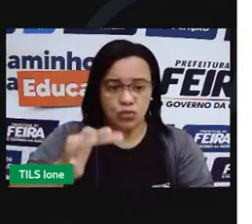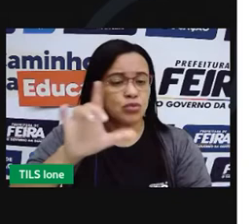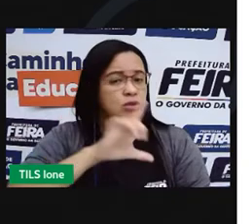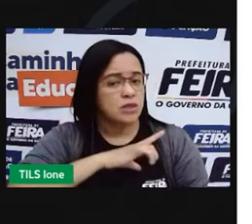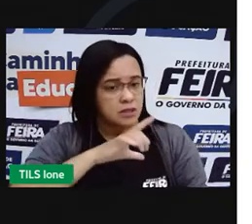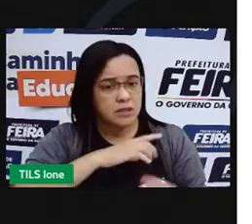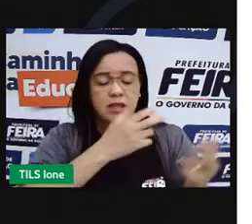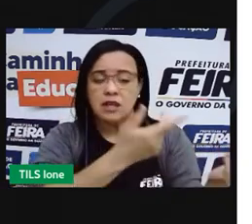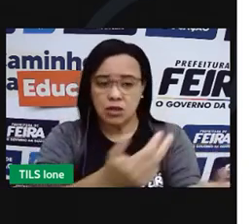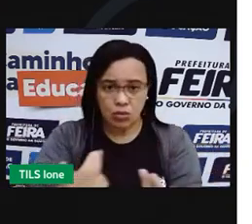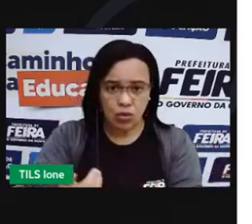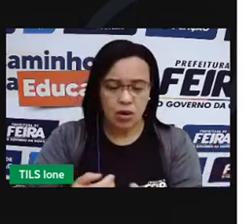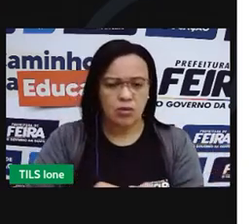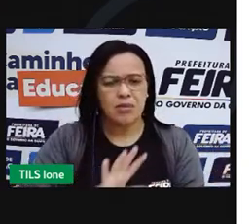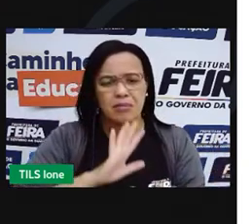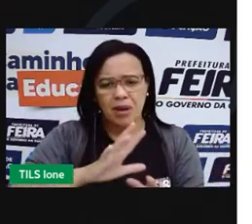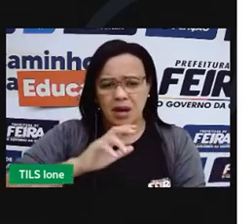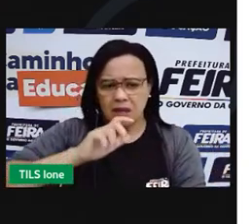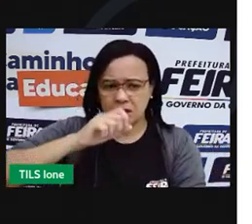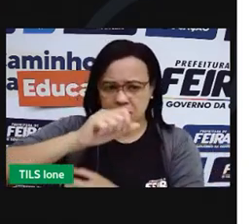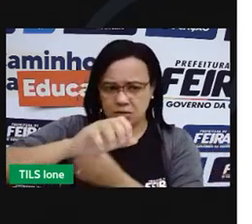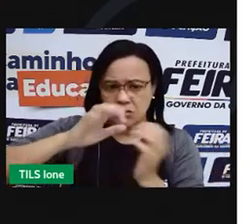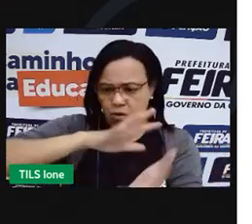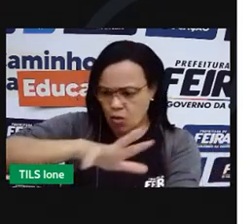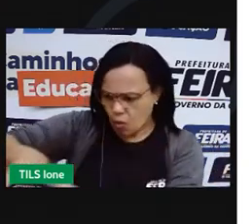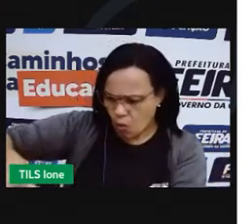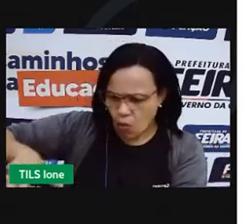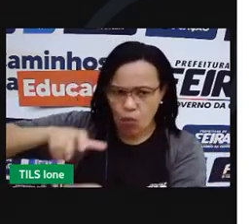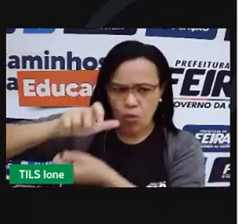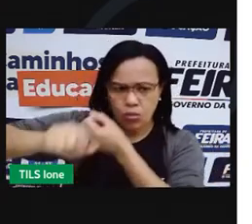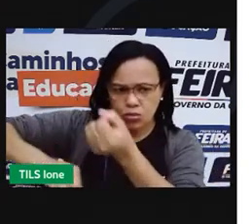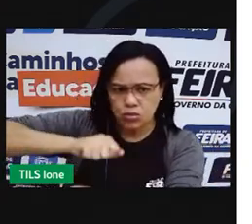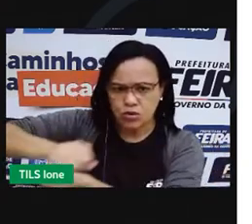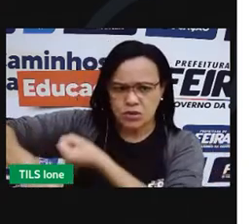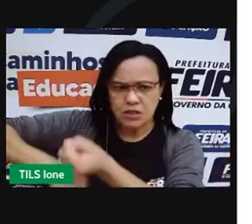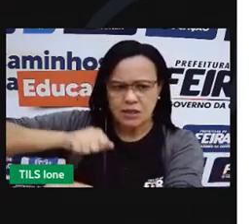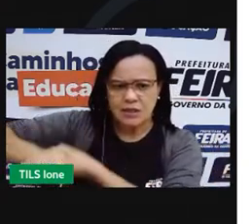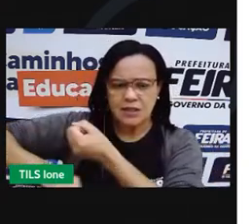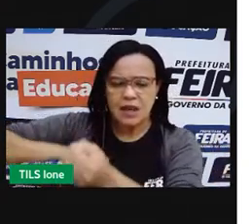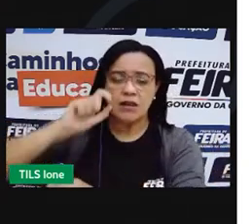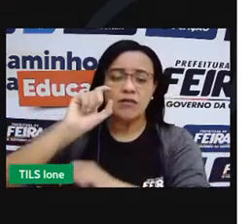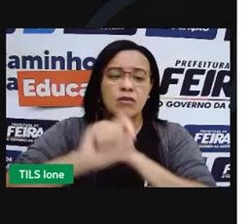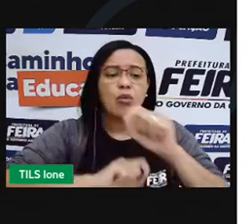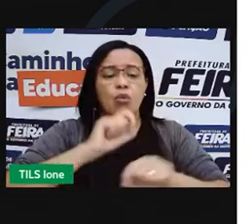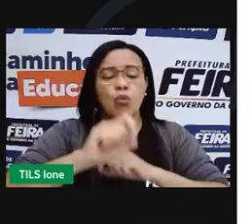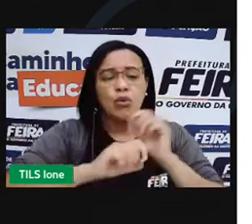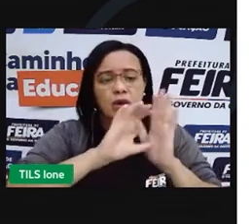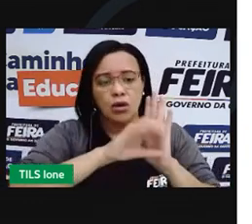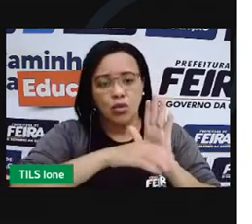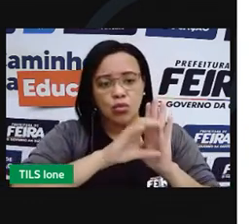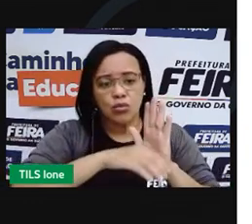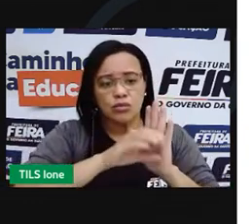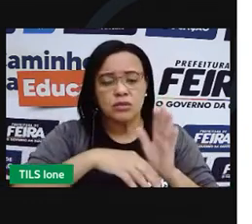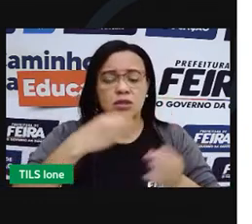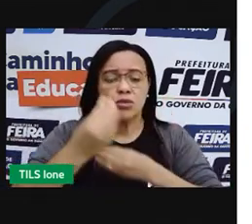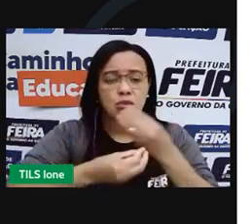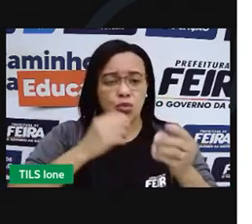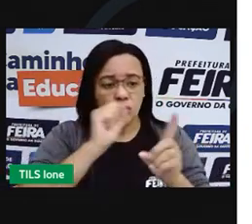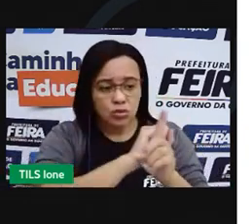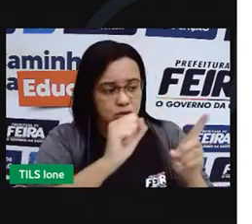desenvolvimento sustentável dá o conceito de como a sociedade pode se desenvolver de forma sustentável, mas e o termo